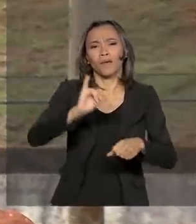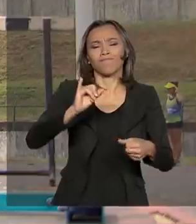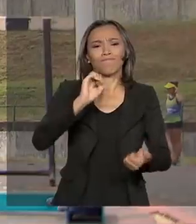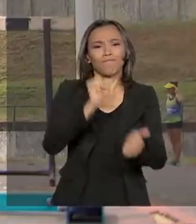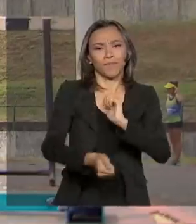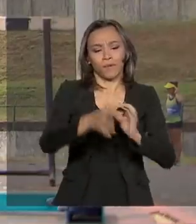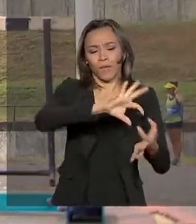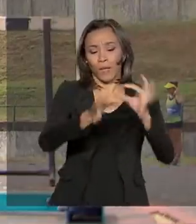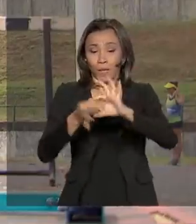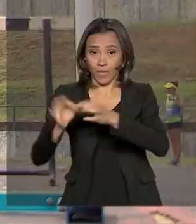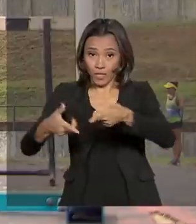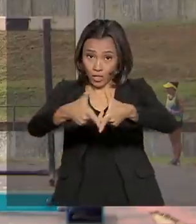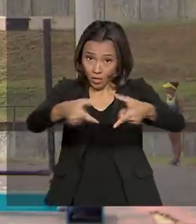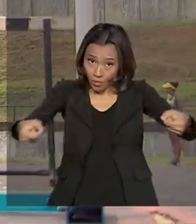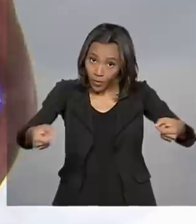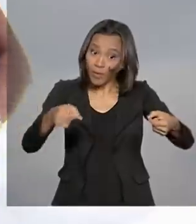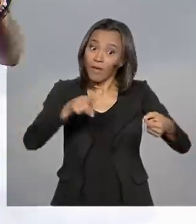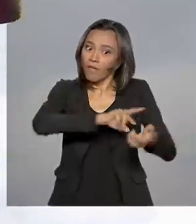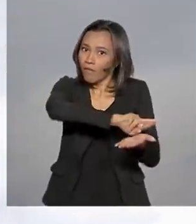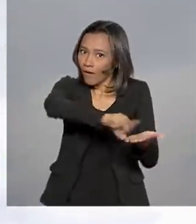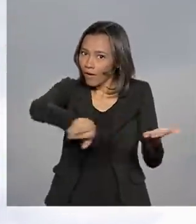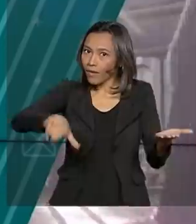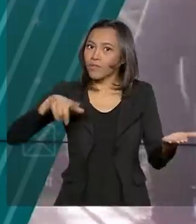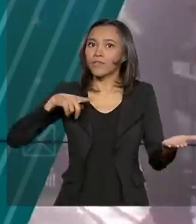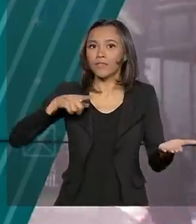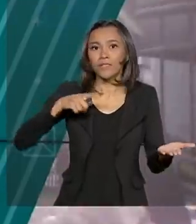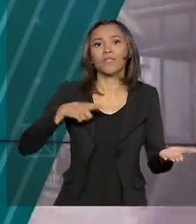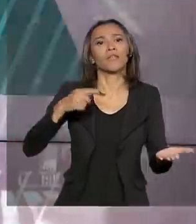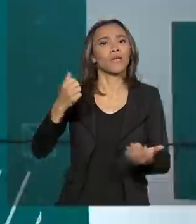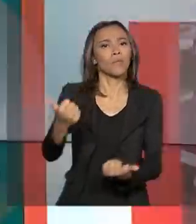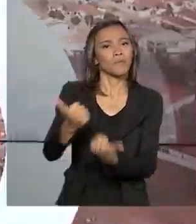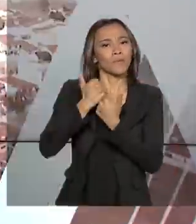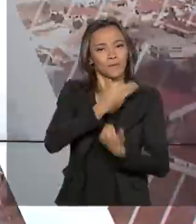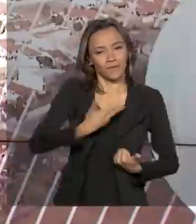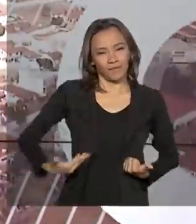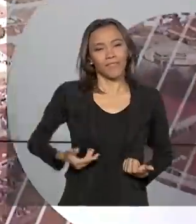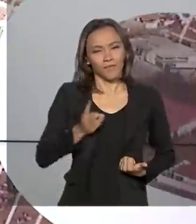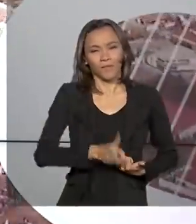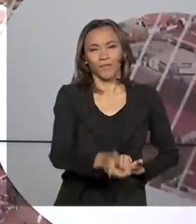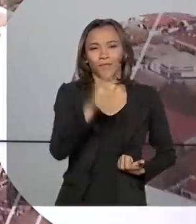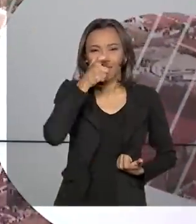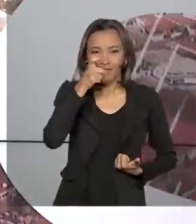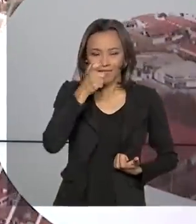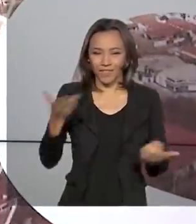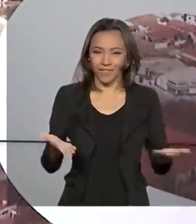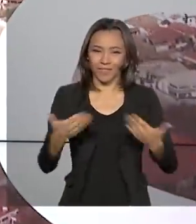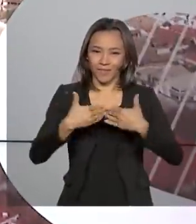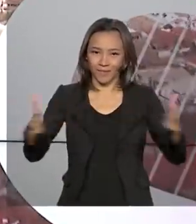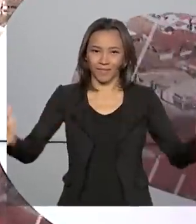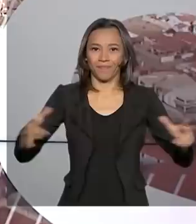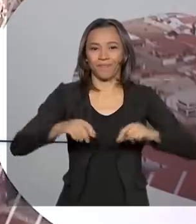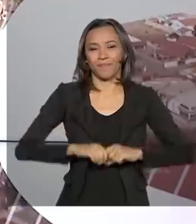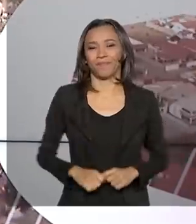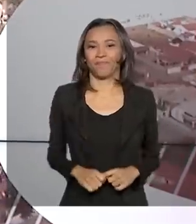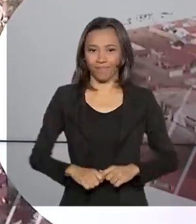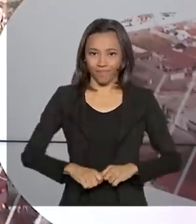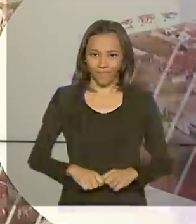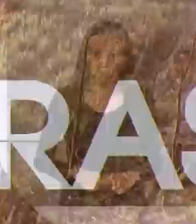classificados, vários contam com o Bolsa Atleta. Fique com a gente, o Brasil em dia já está no ar.